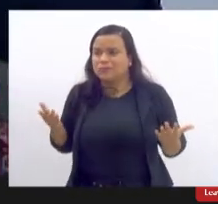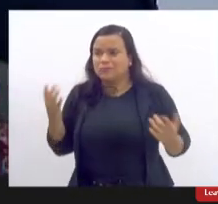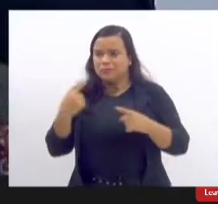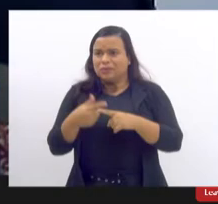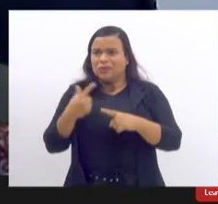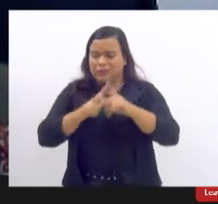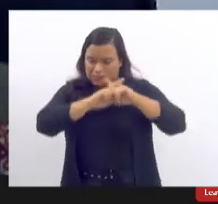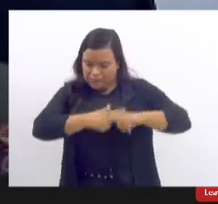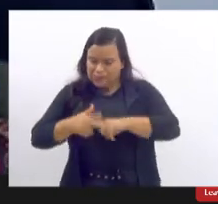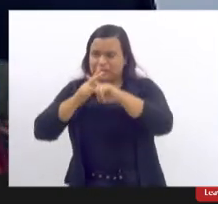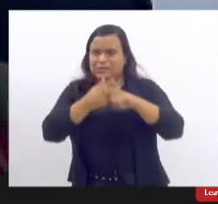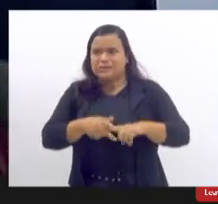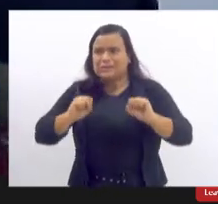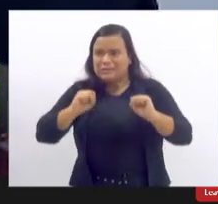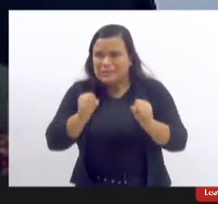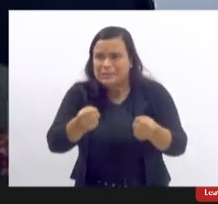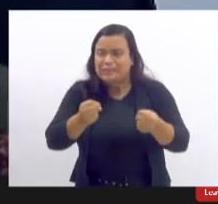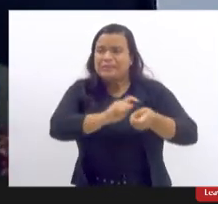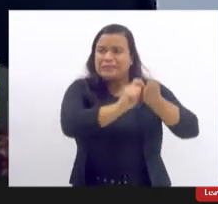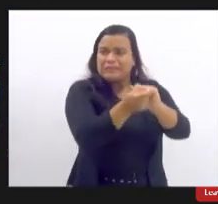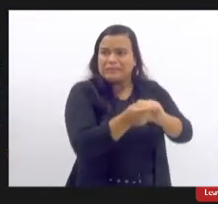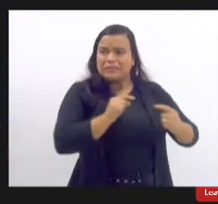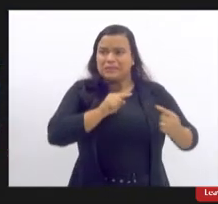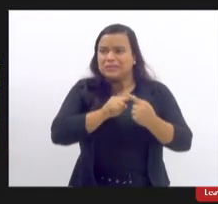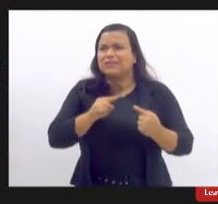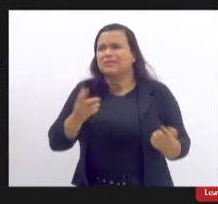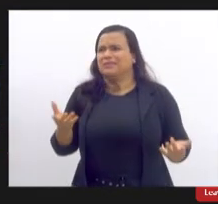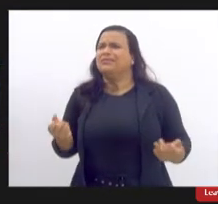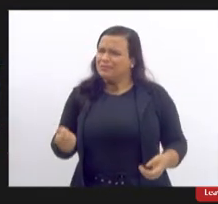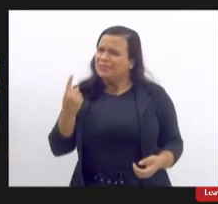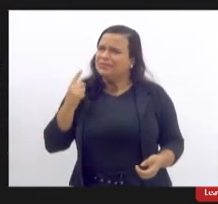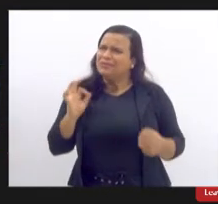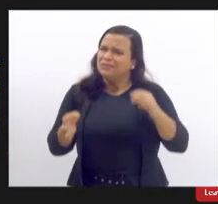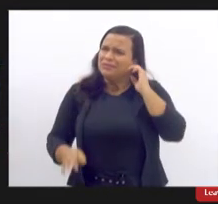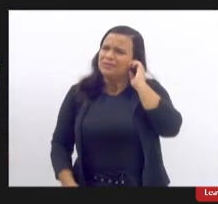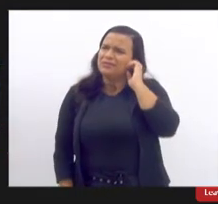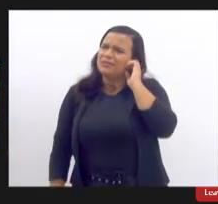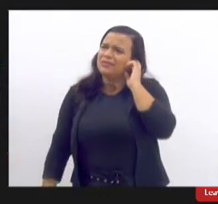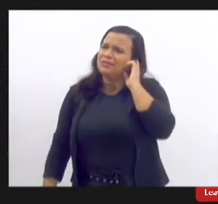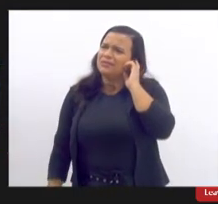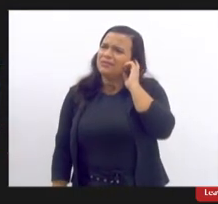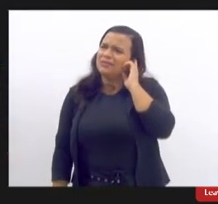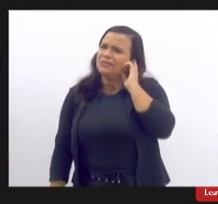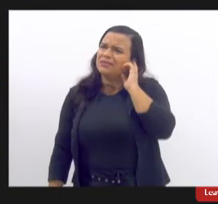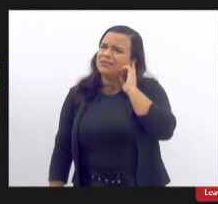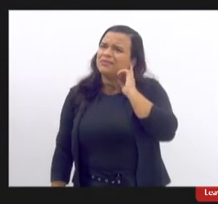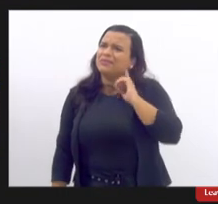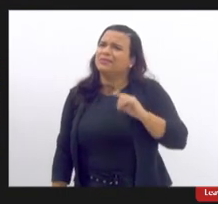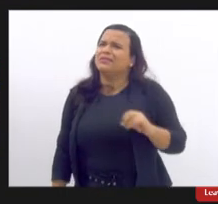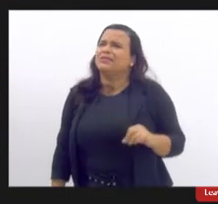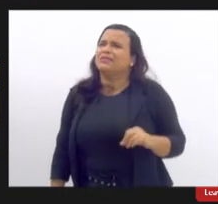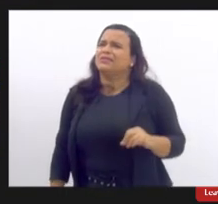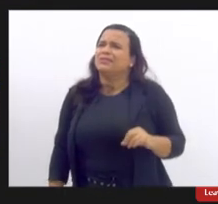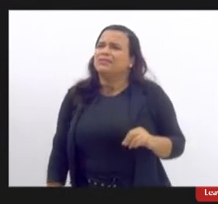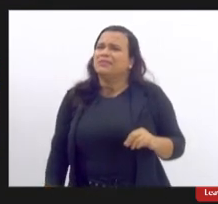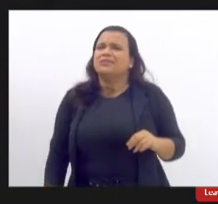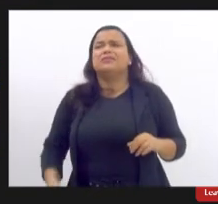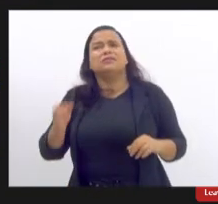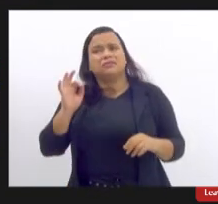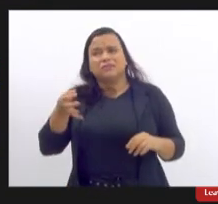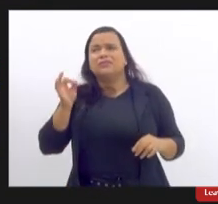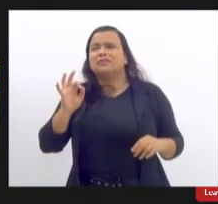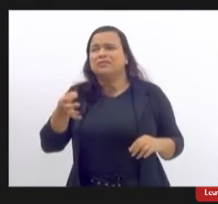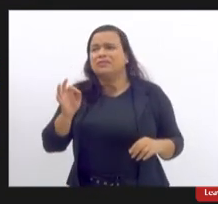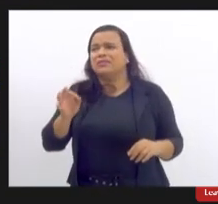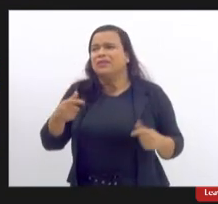realmente muito curioso mas é uma a gente não pode deixar foi potejado aqui eu não estava